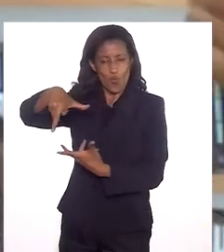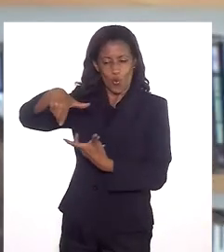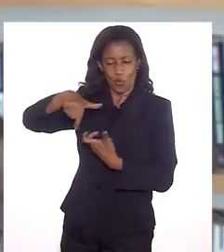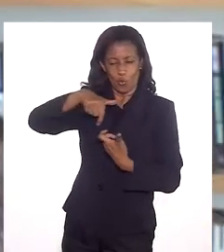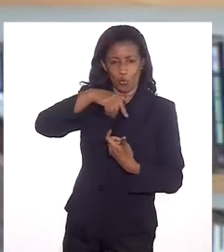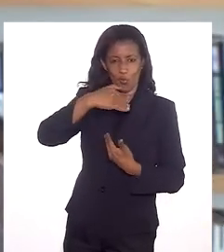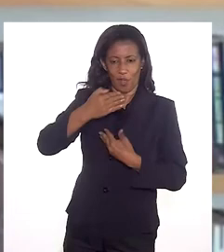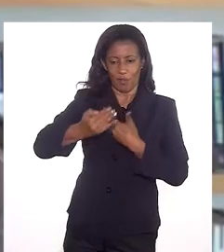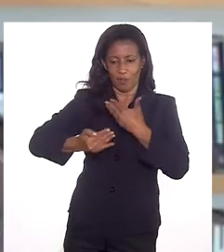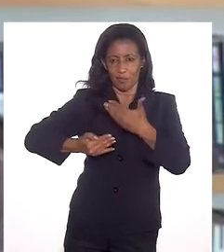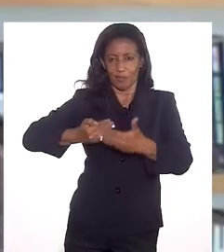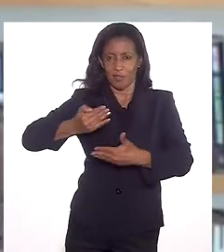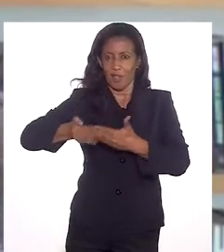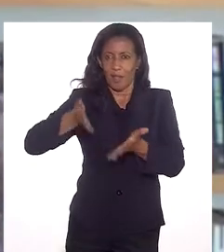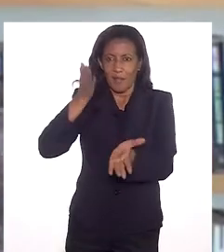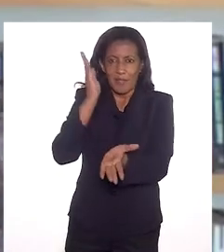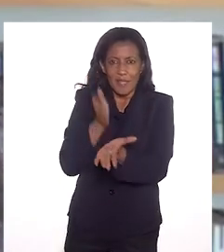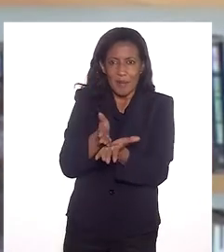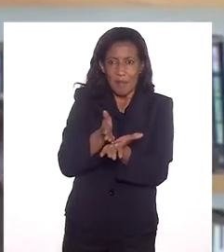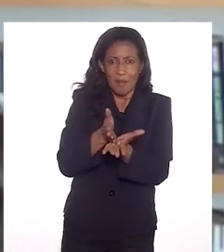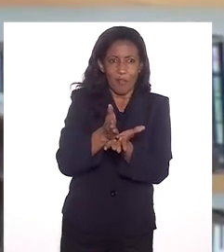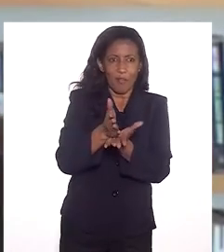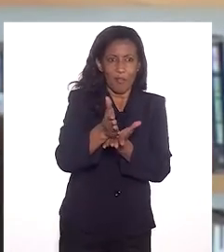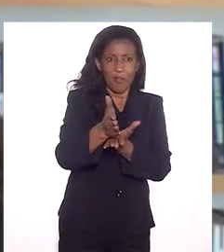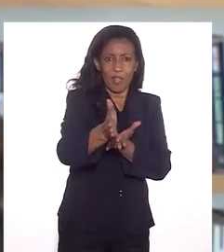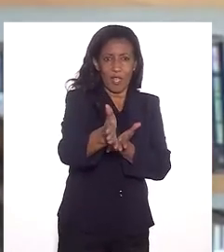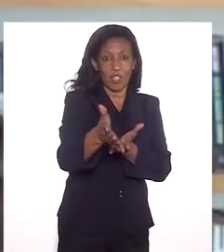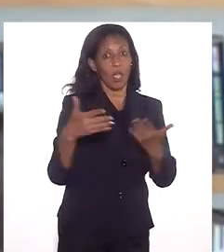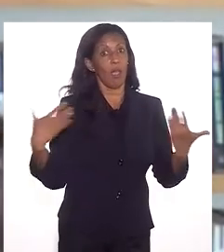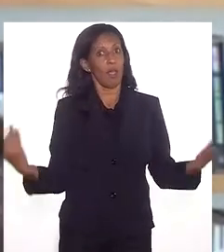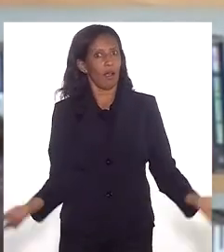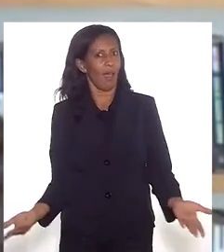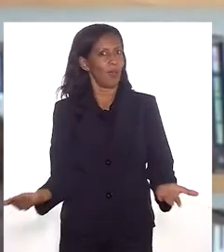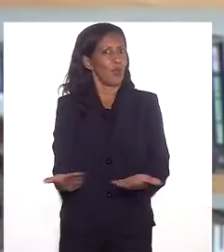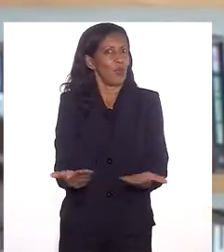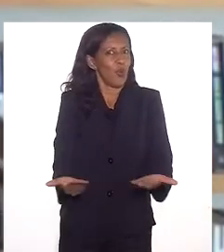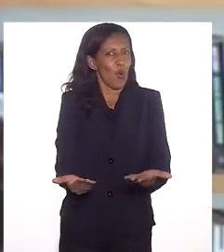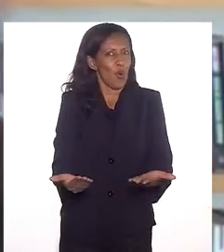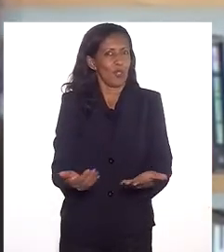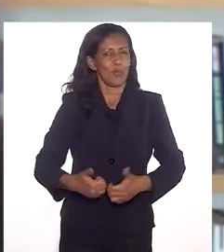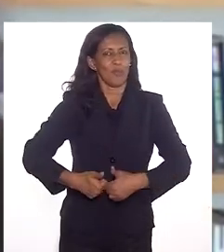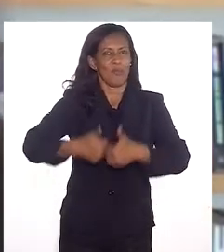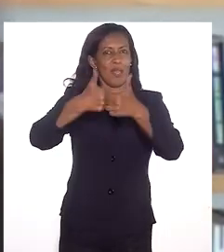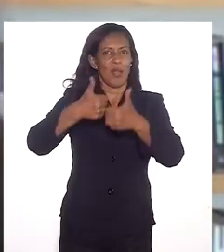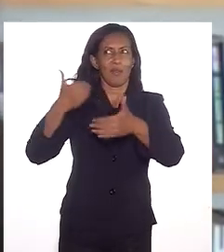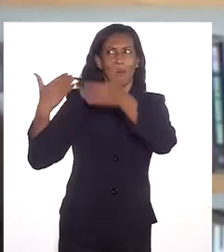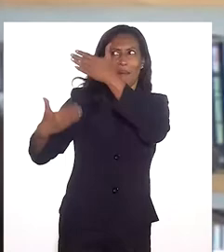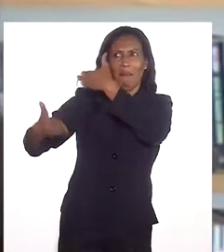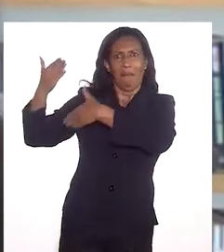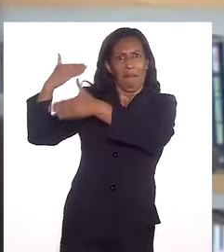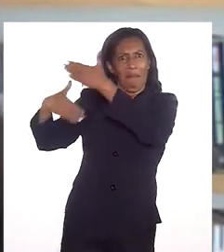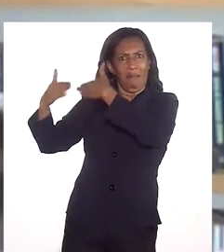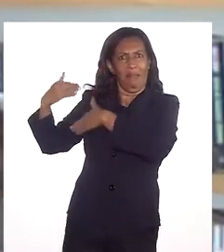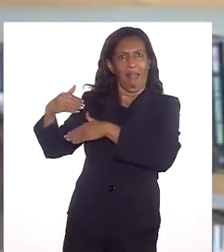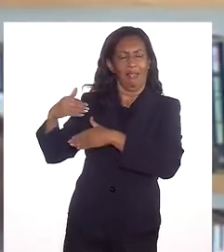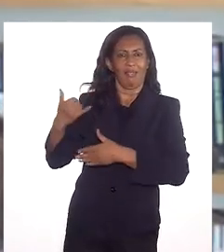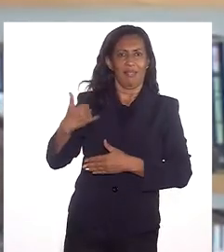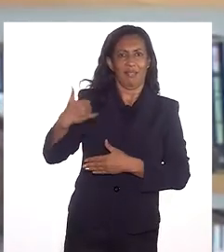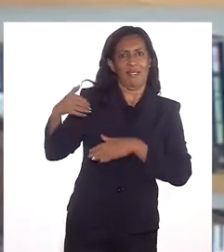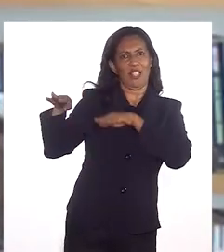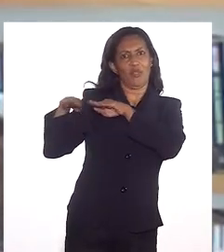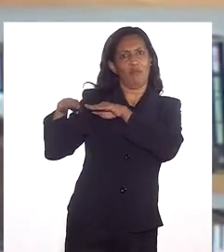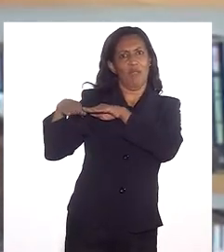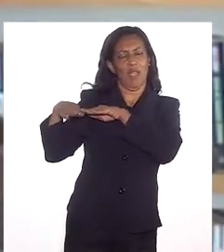mundo anda para frente. Porque, claro que hoje é melhor do que era na Idade Média. Claro que a nossa